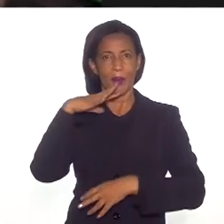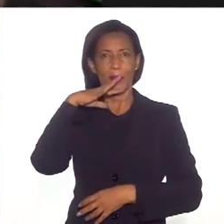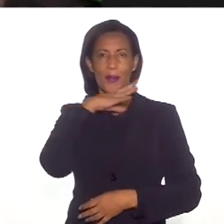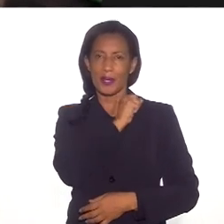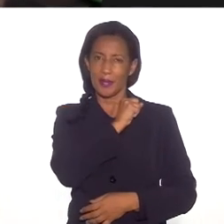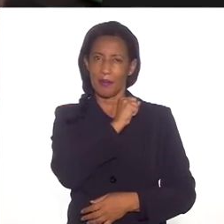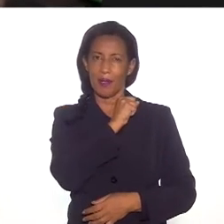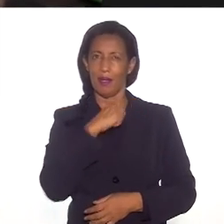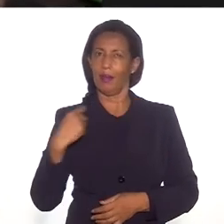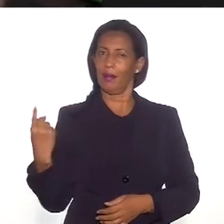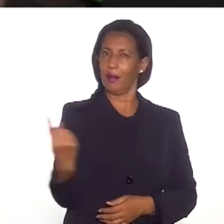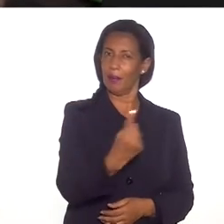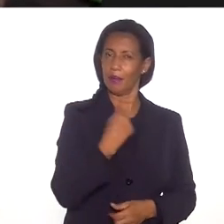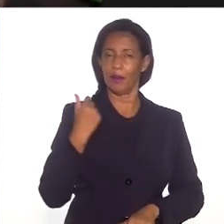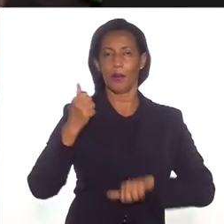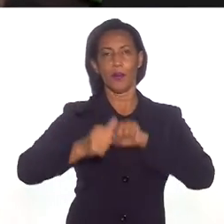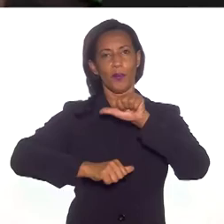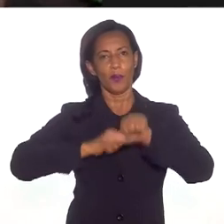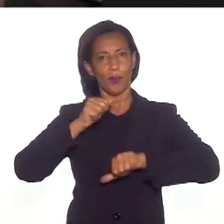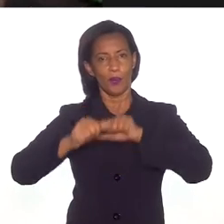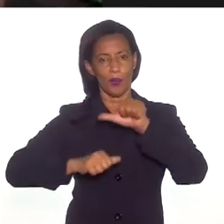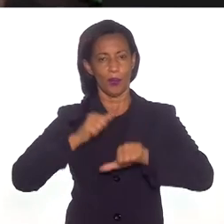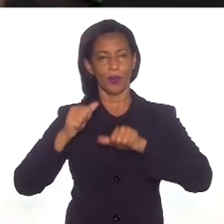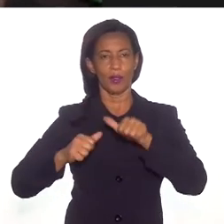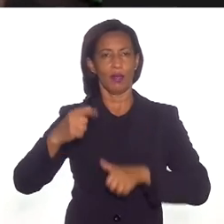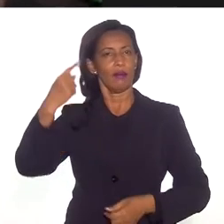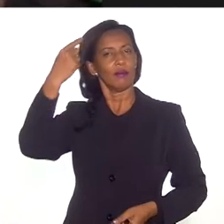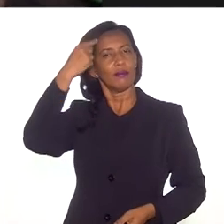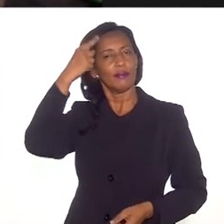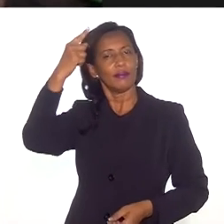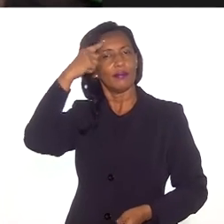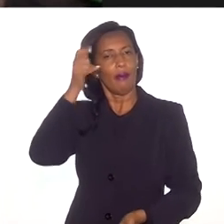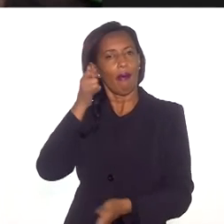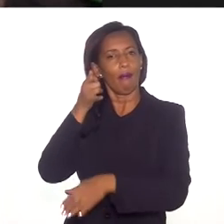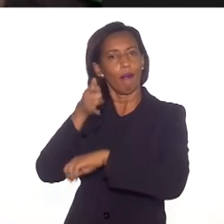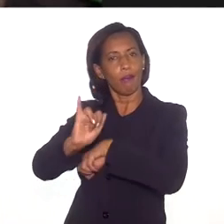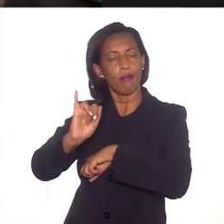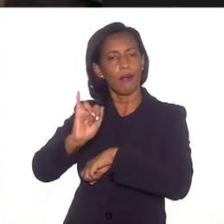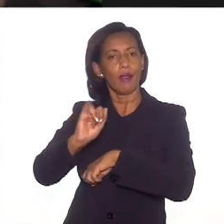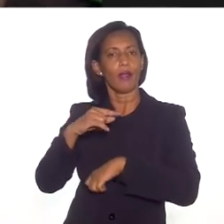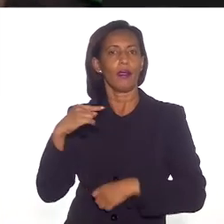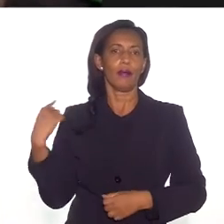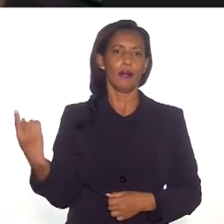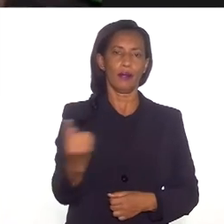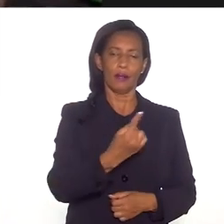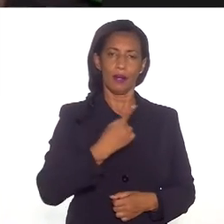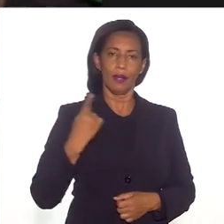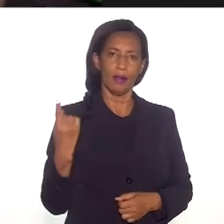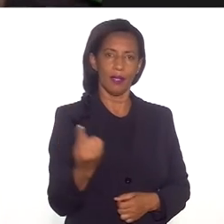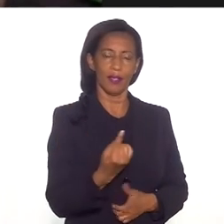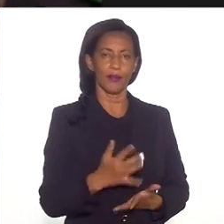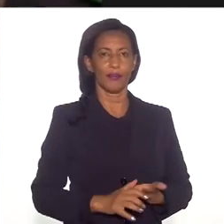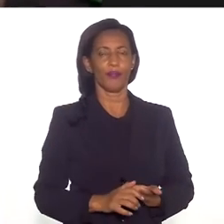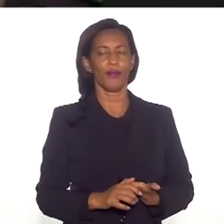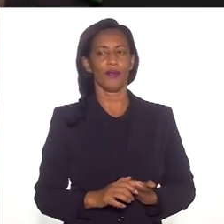perceber que nós precisamos mudar para que essas ideias equivocadas, que essas